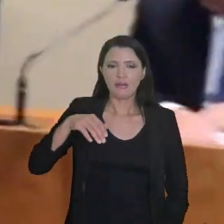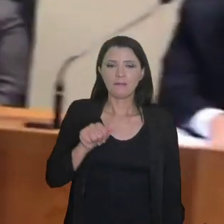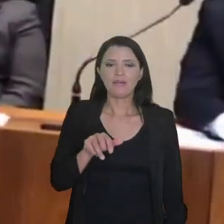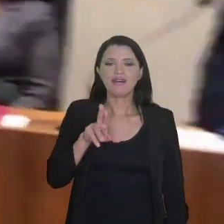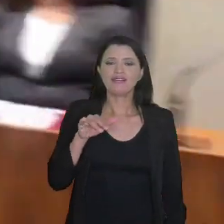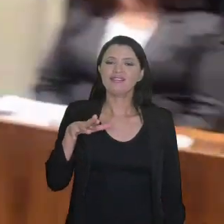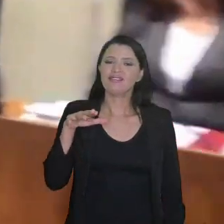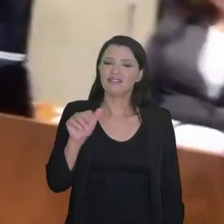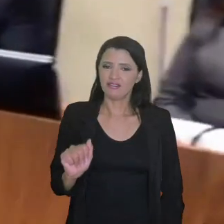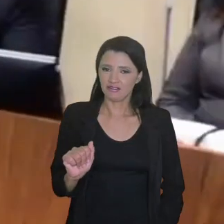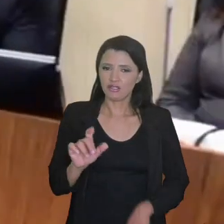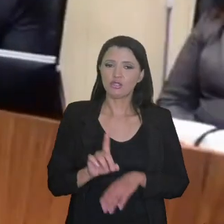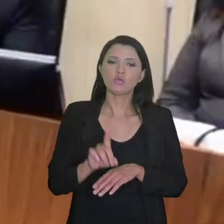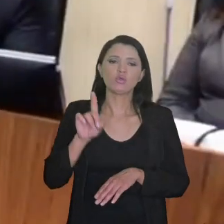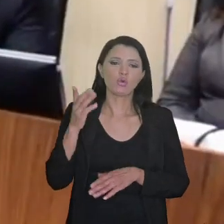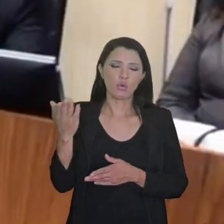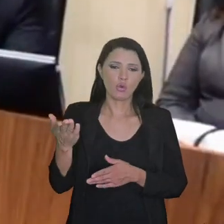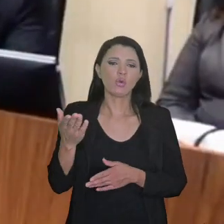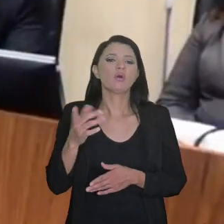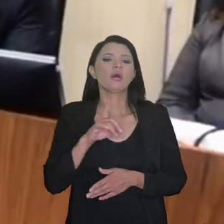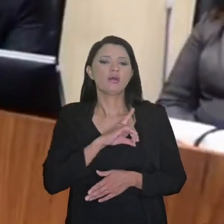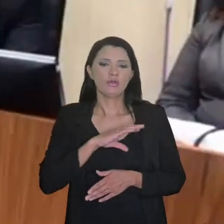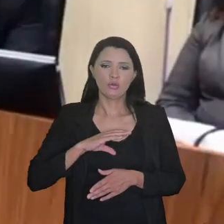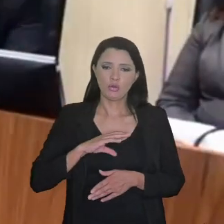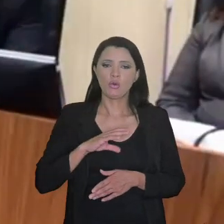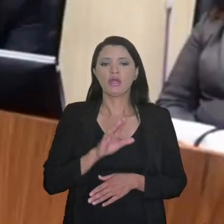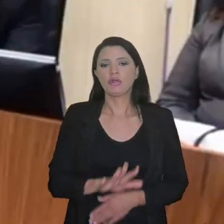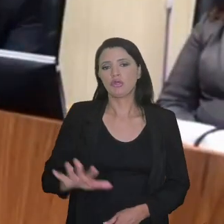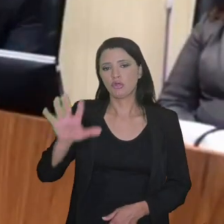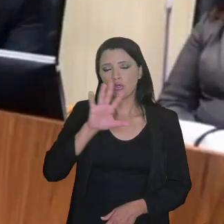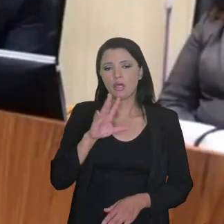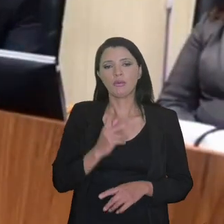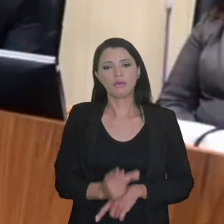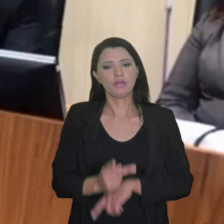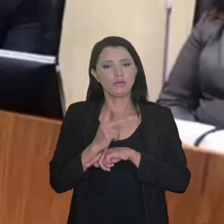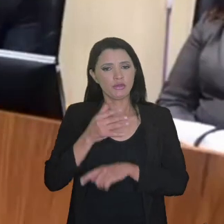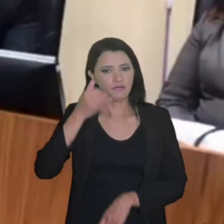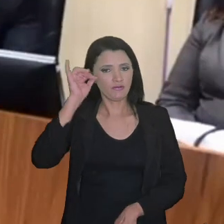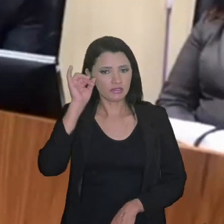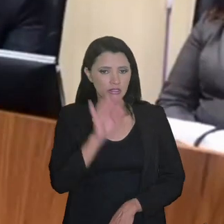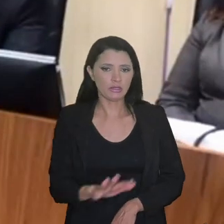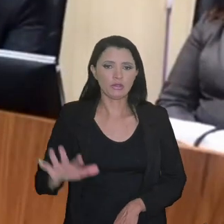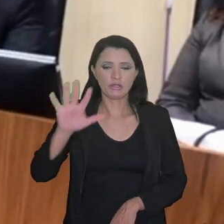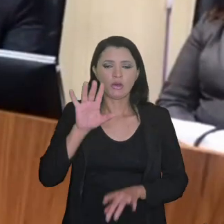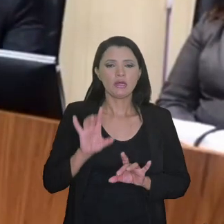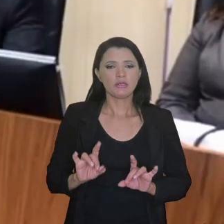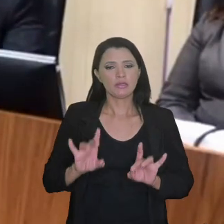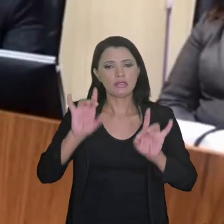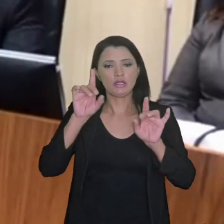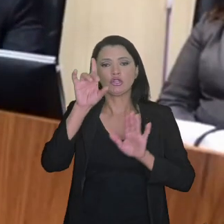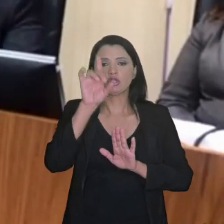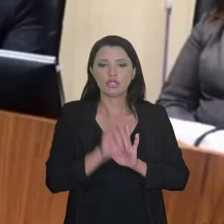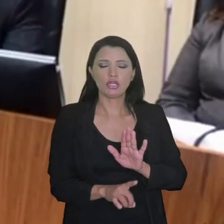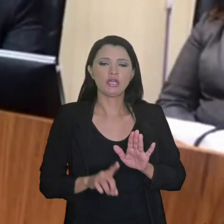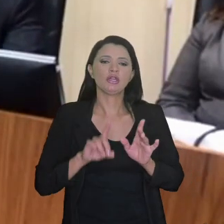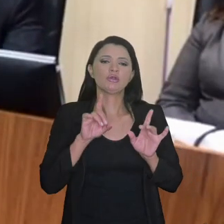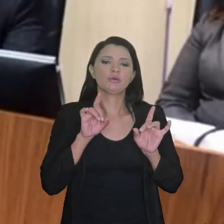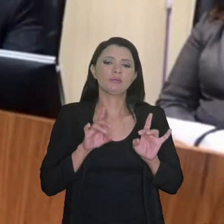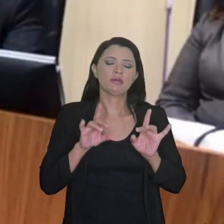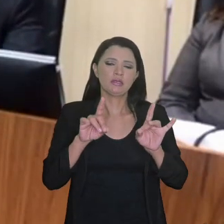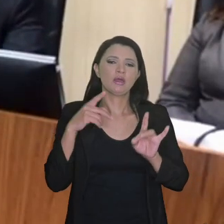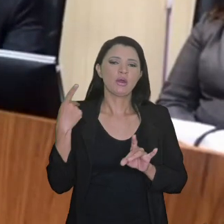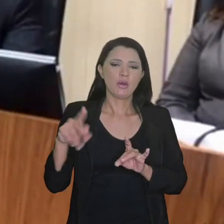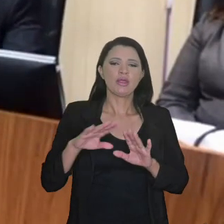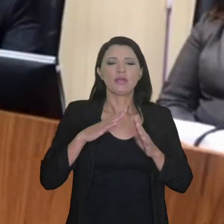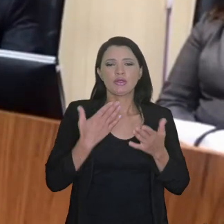direita, a doutora Mariana Fagundes Lelys Vieira, que é procuradora regional da Procuradoria da Fazenda Nacional, é especialista